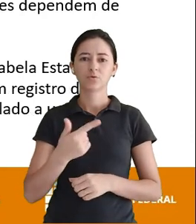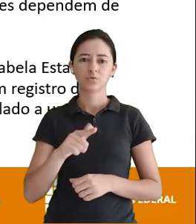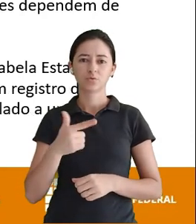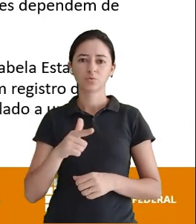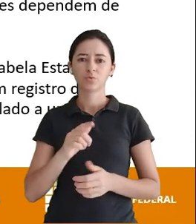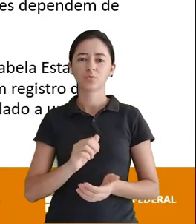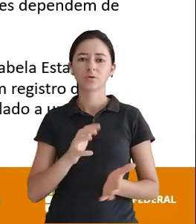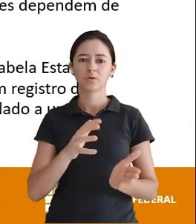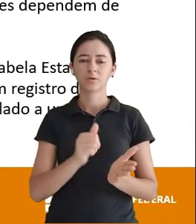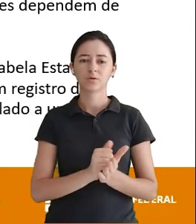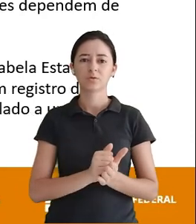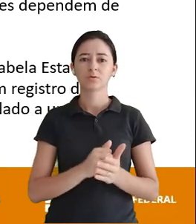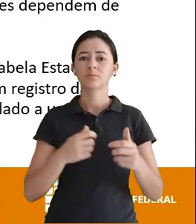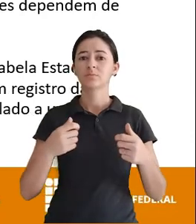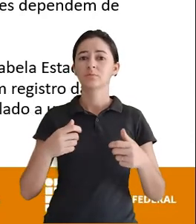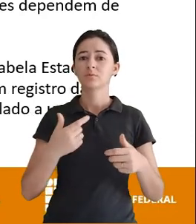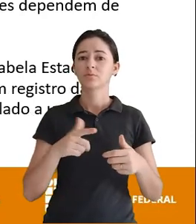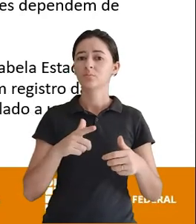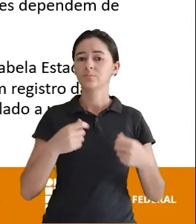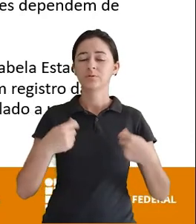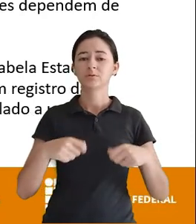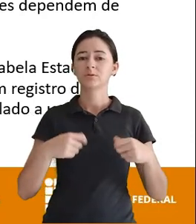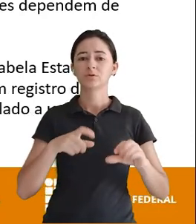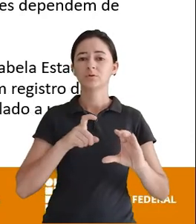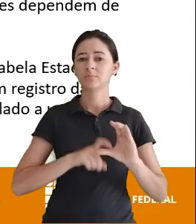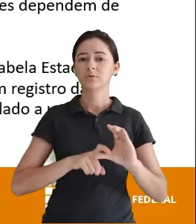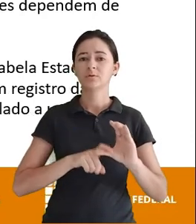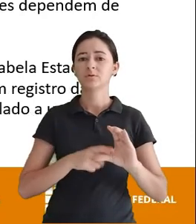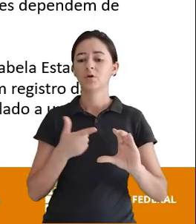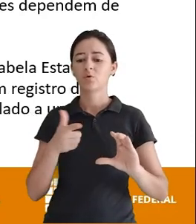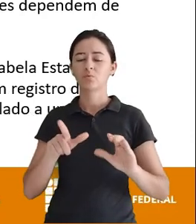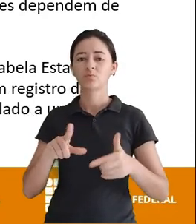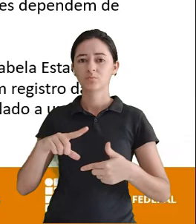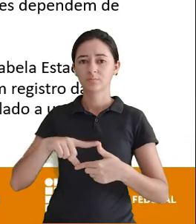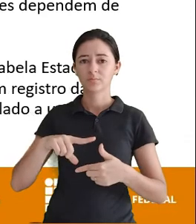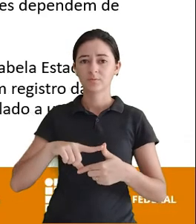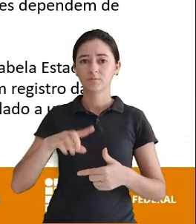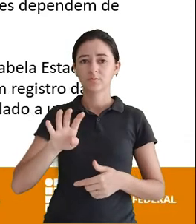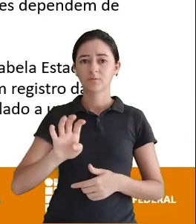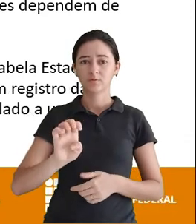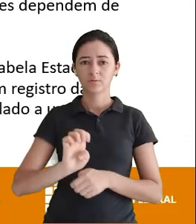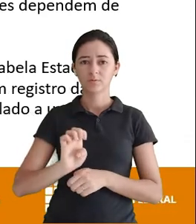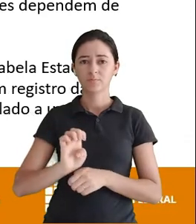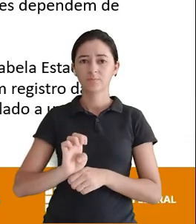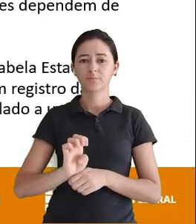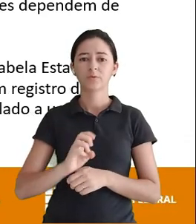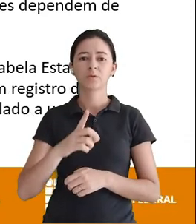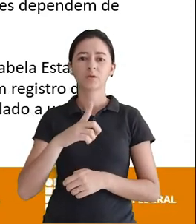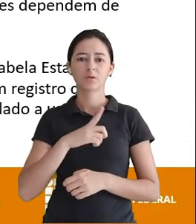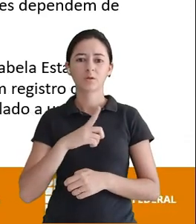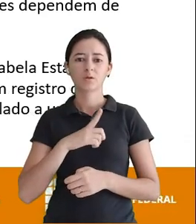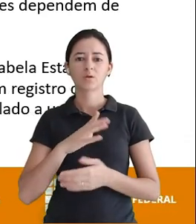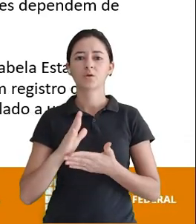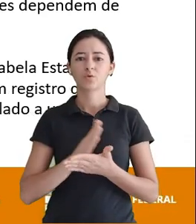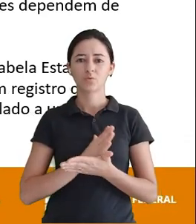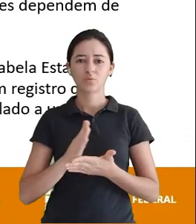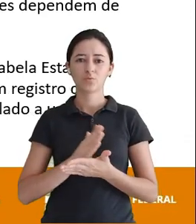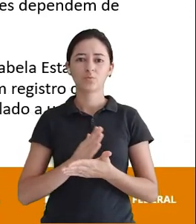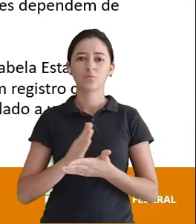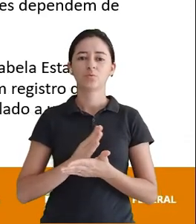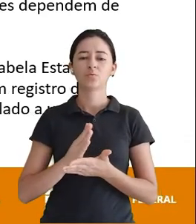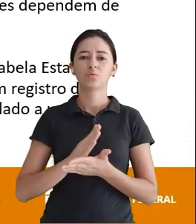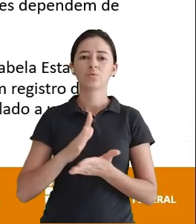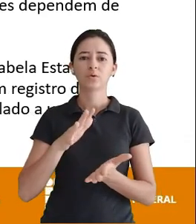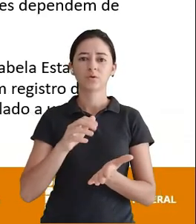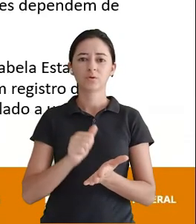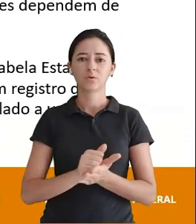Que depende Da tabela estado Para existir Não é verdade? Então olha só Aqui tabela estado Eu tenho algum registro aqui Tem alguma